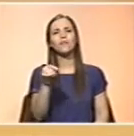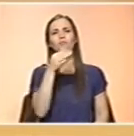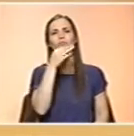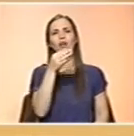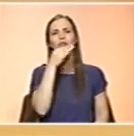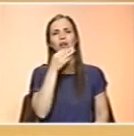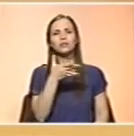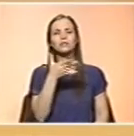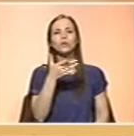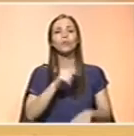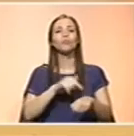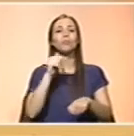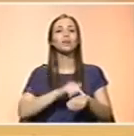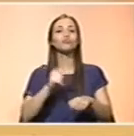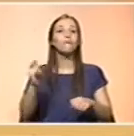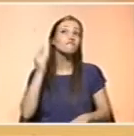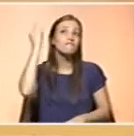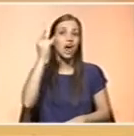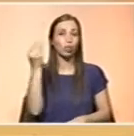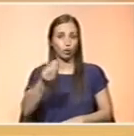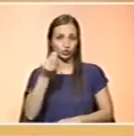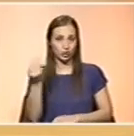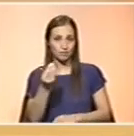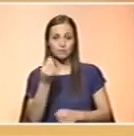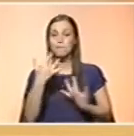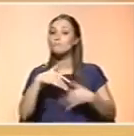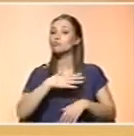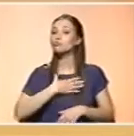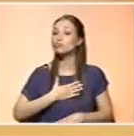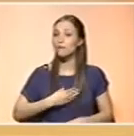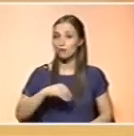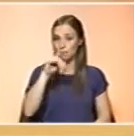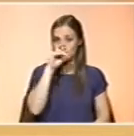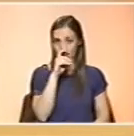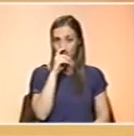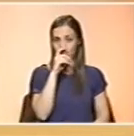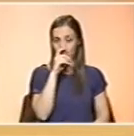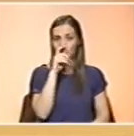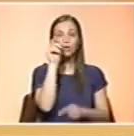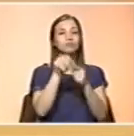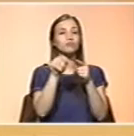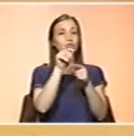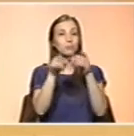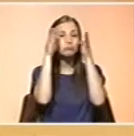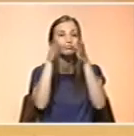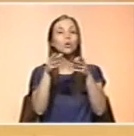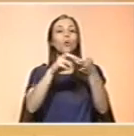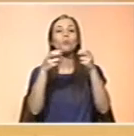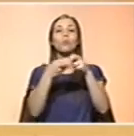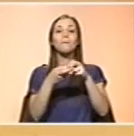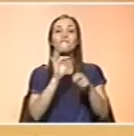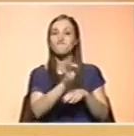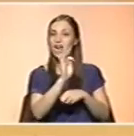pico de crescimento da adolescência, mas eu queria lembrar, e particularmente focado o problema de ferro nessa fase,